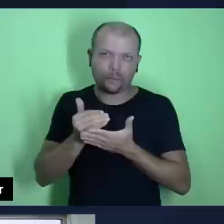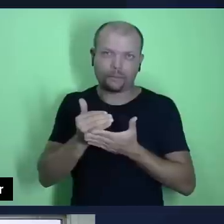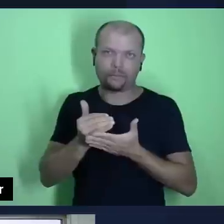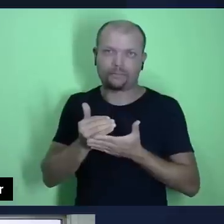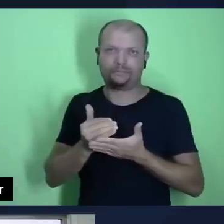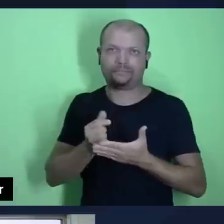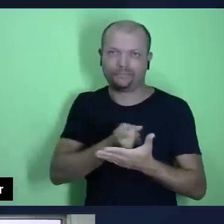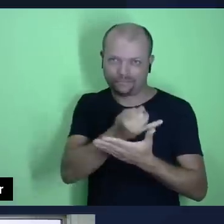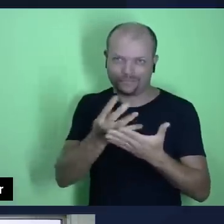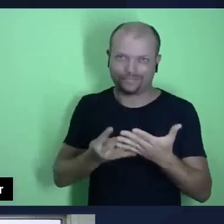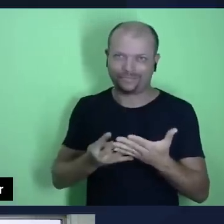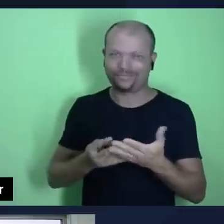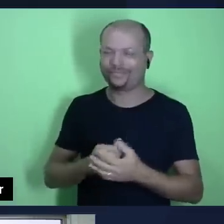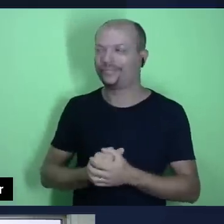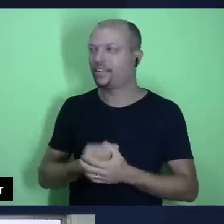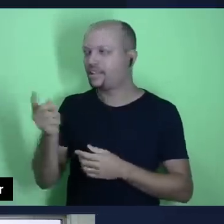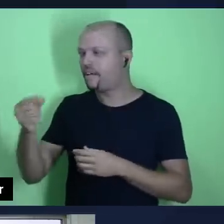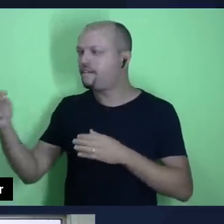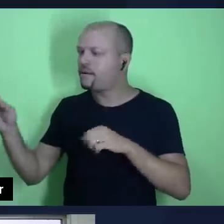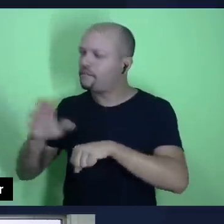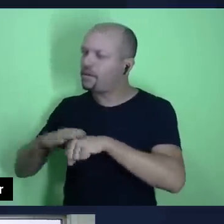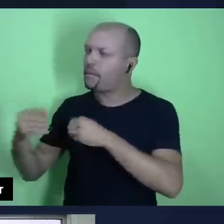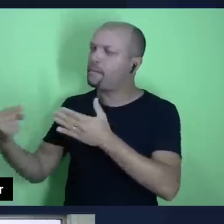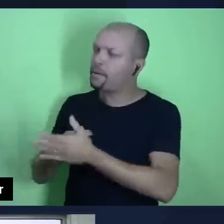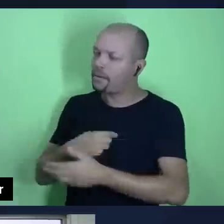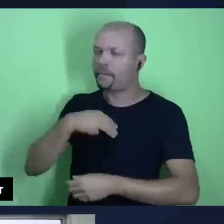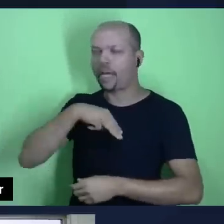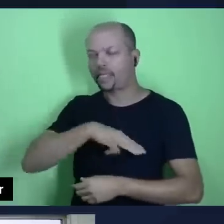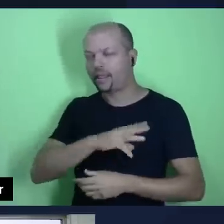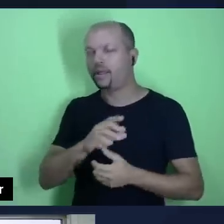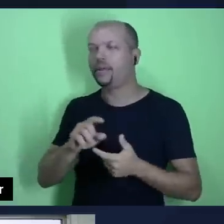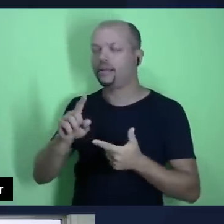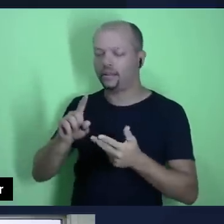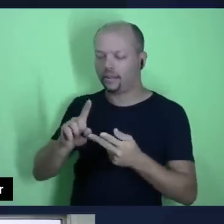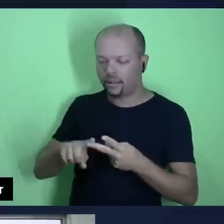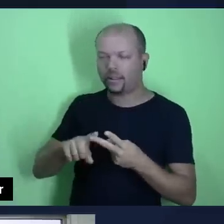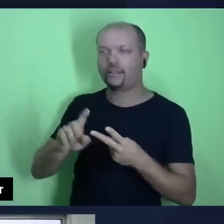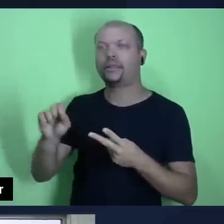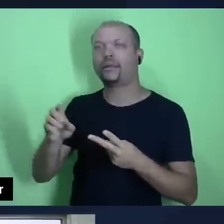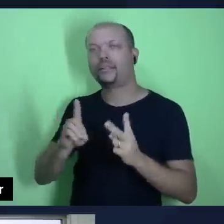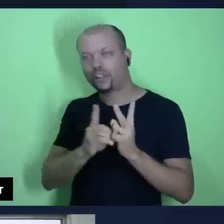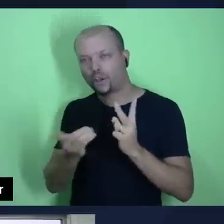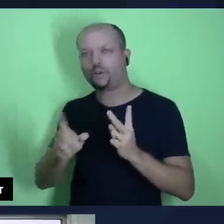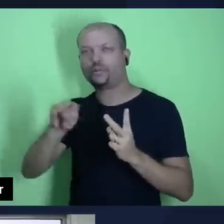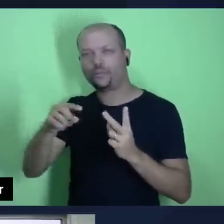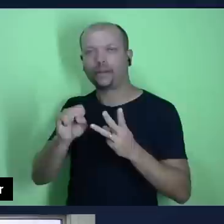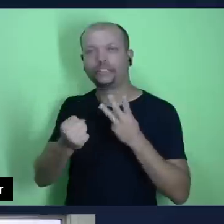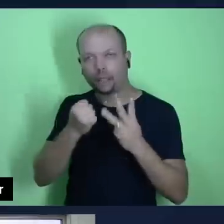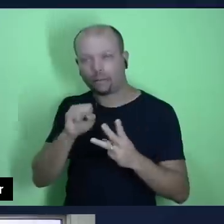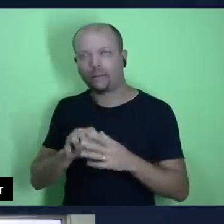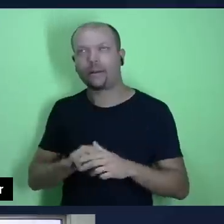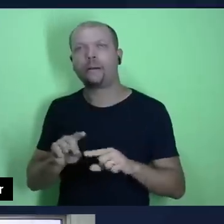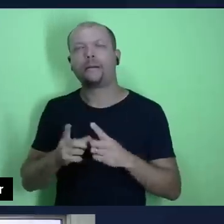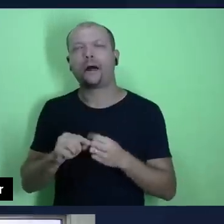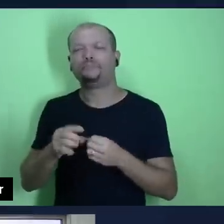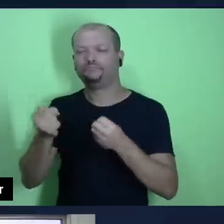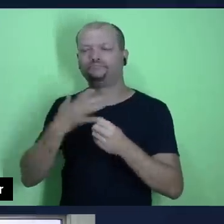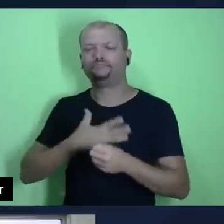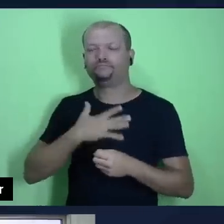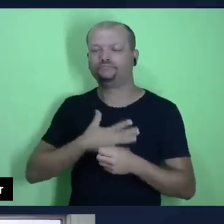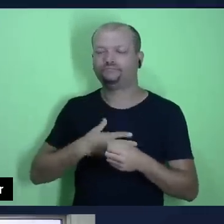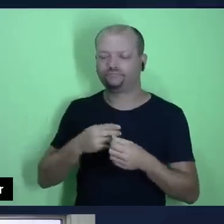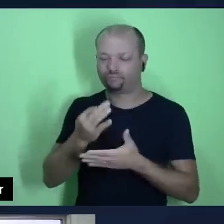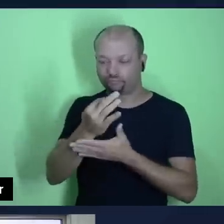Você começou fazendo a pergunta em Mateus seis, em Deuteronômio vinte e oito, e depois por último, Salmo, mas eu gostaria de mencionar um texto